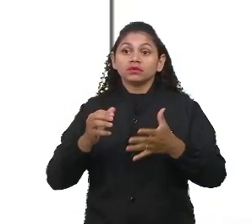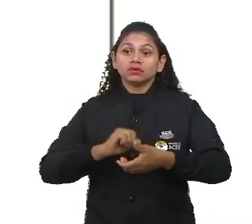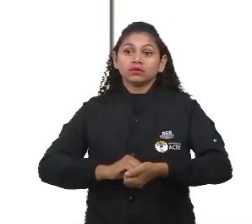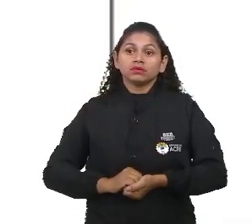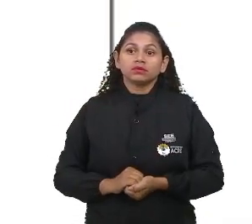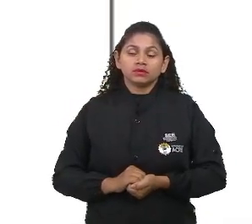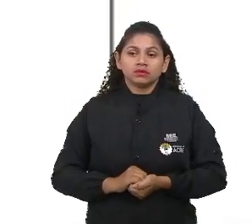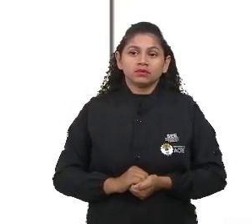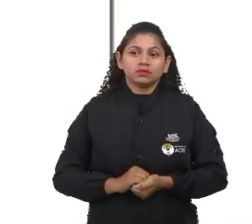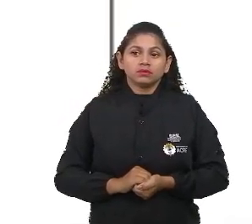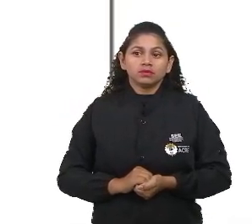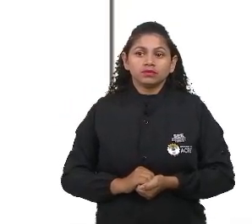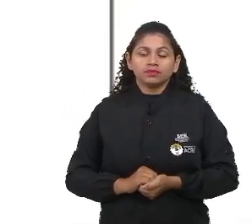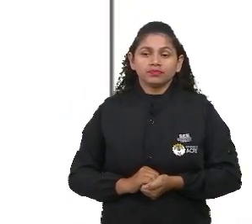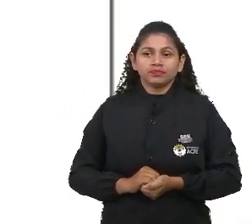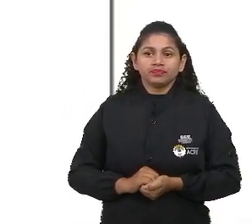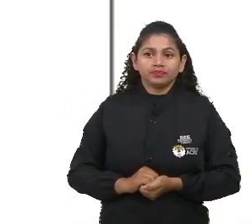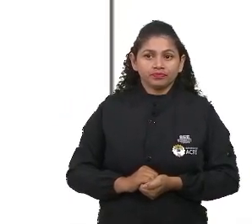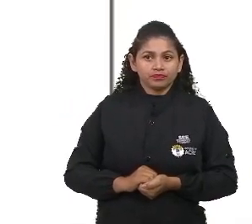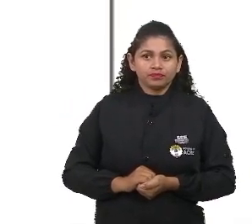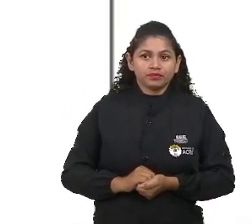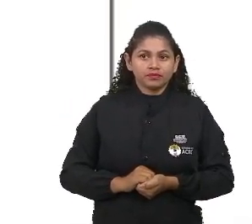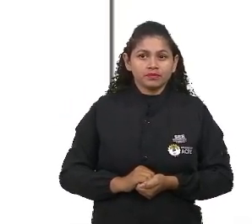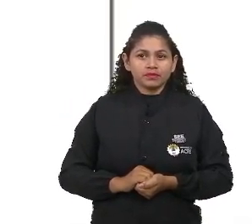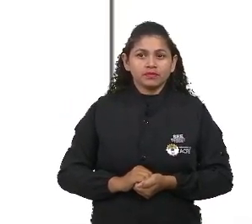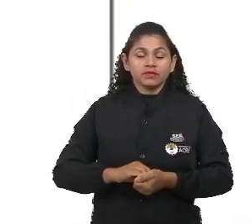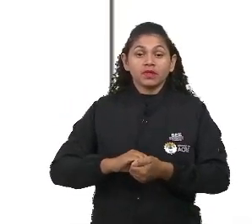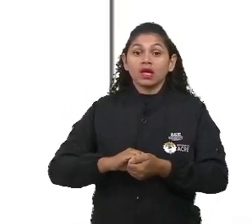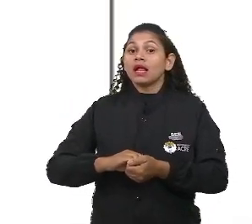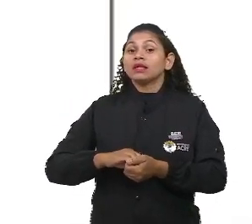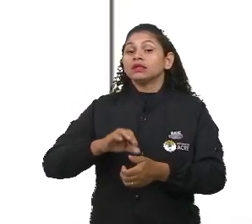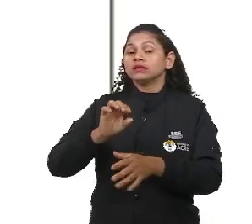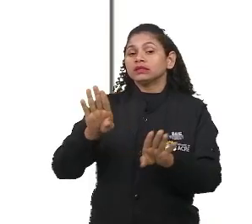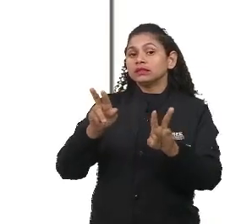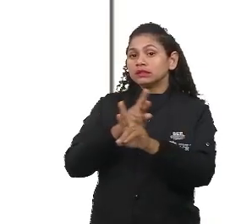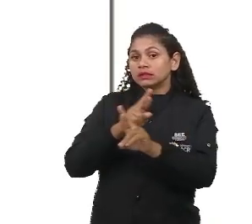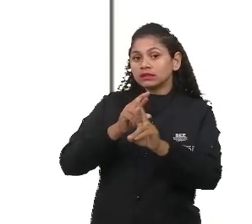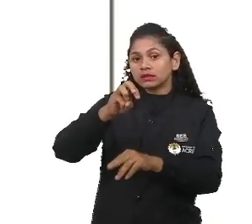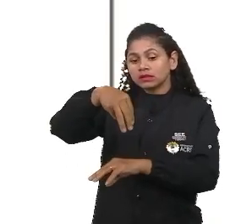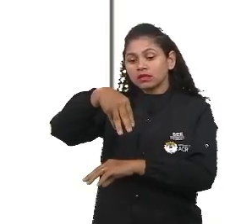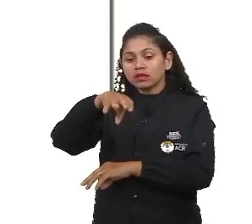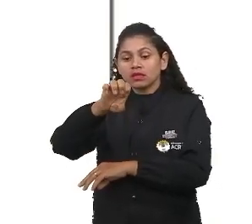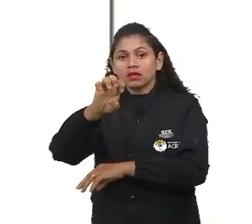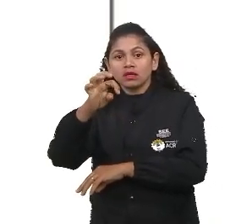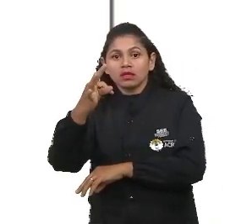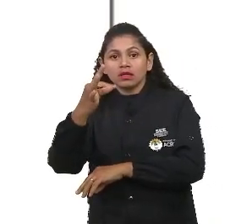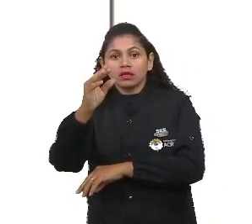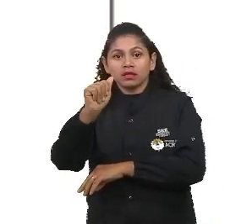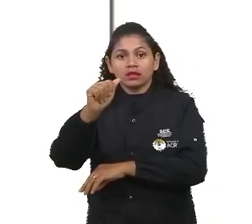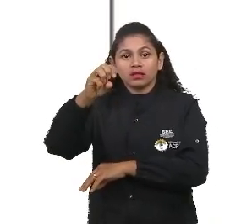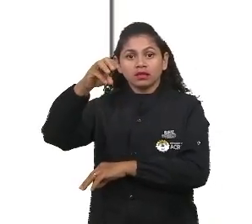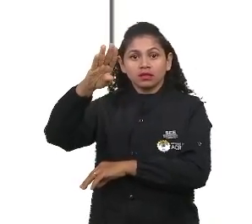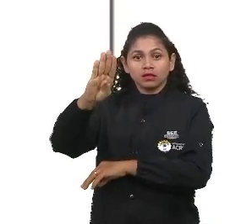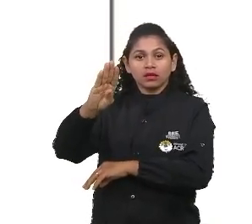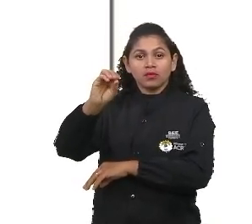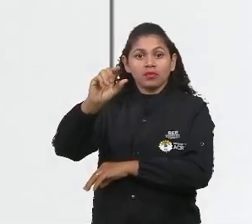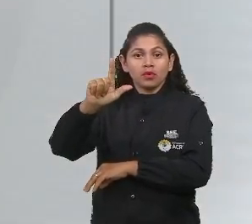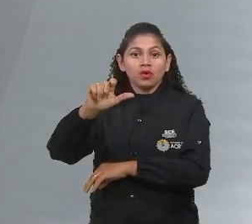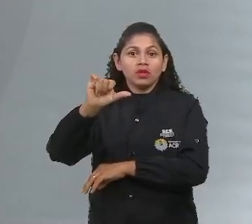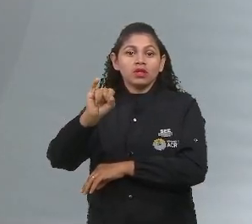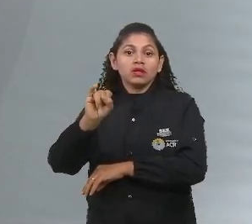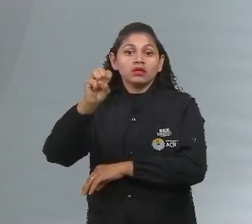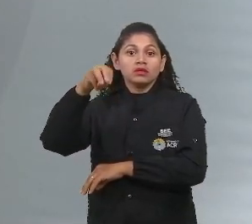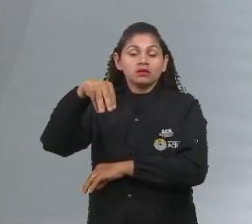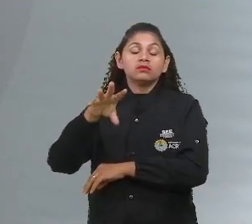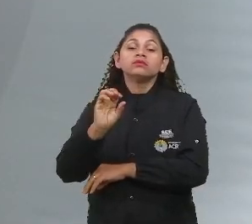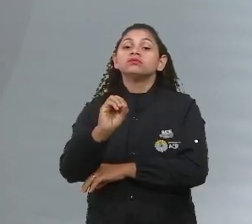distúrbios metabólicos, eu posso desenvolver obesidade, sobrepeso, diabetes. Já nos transtornos psicológicos,